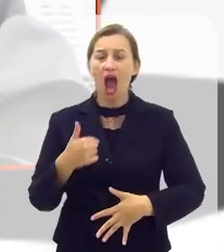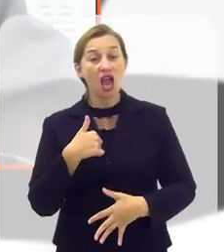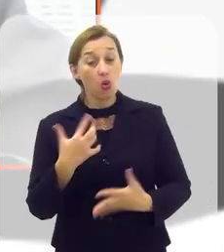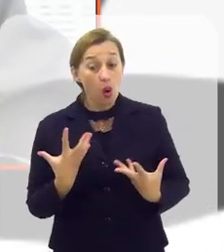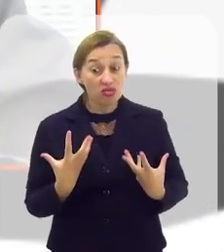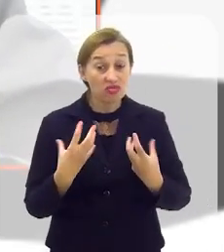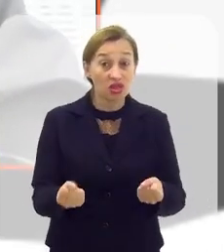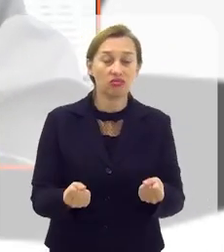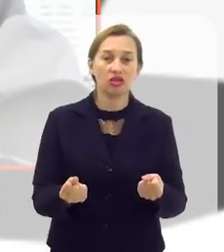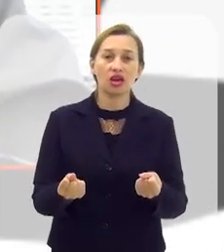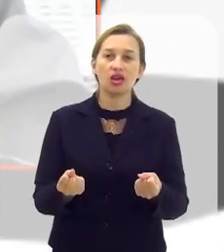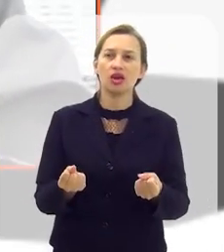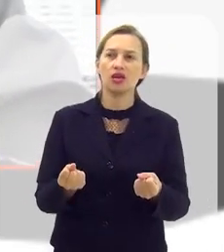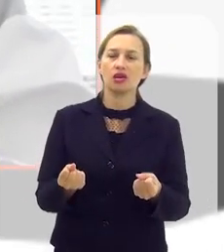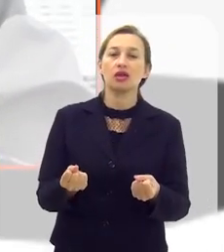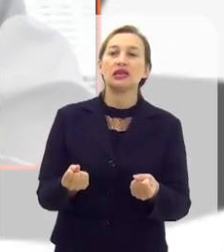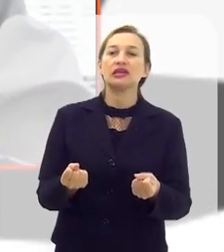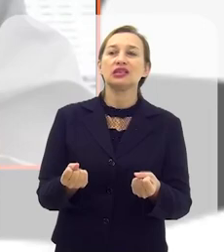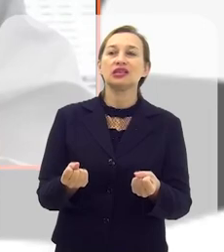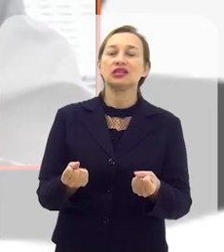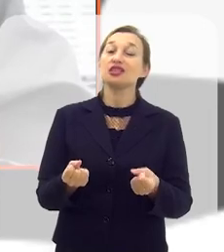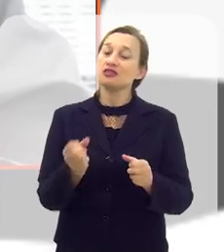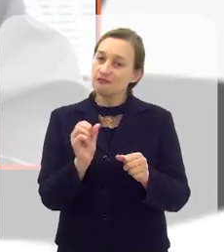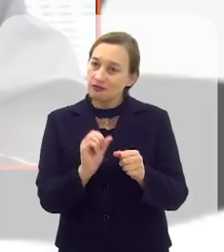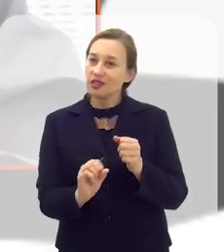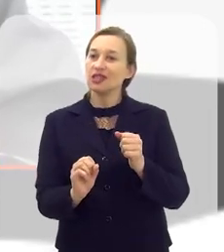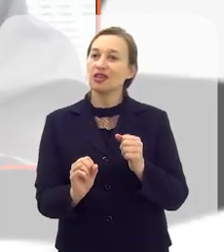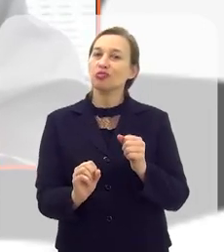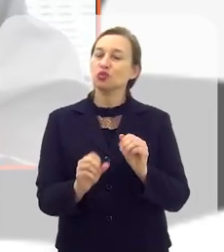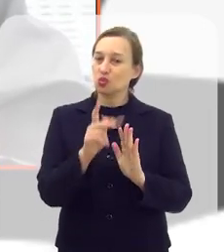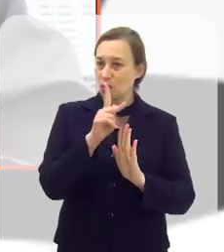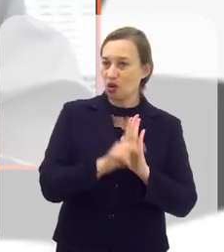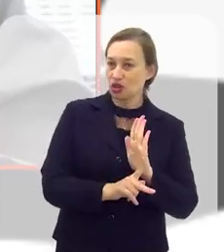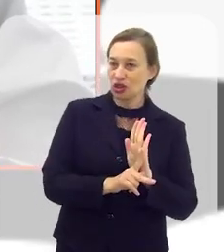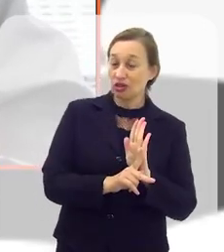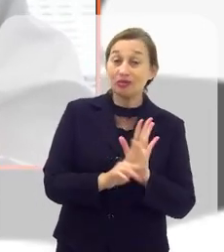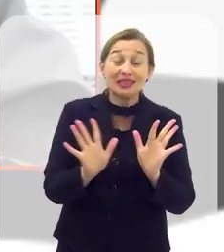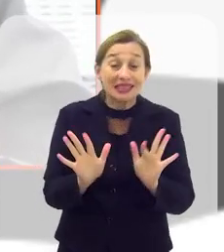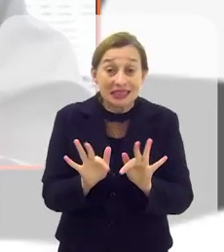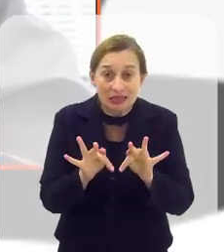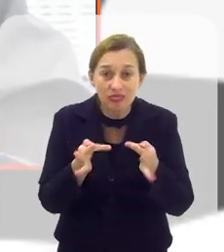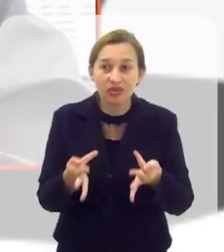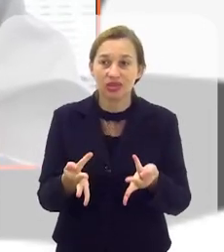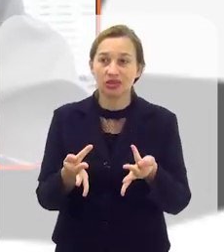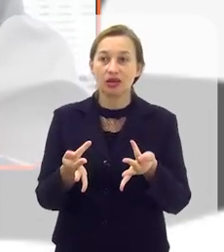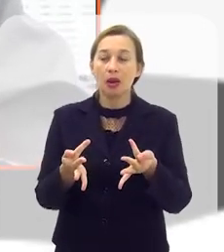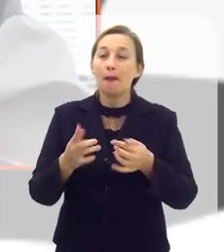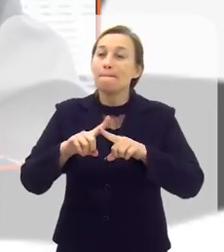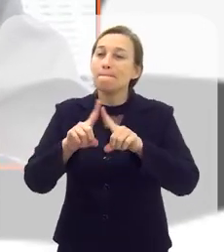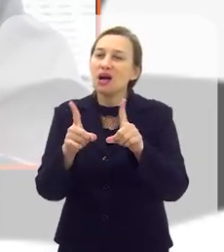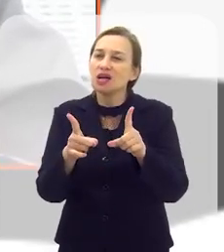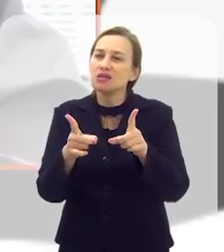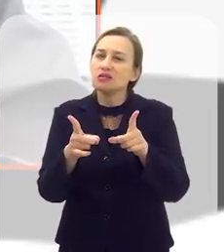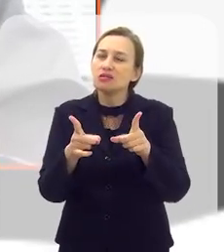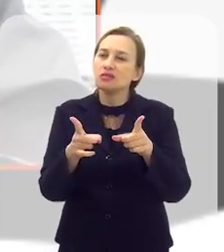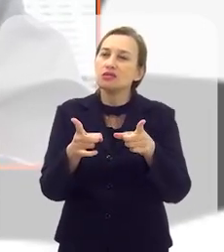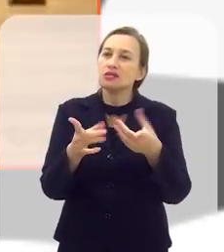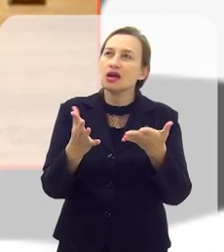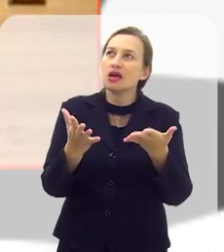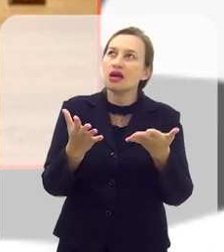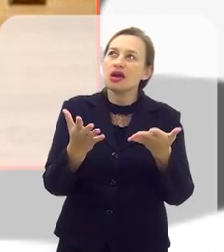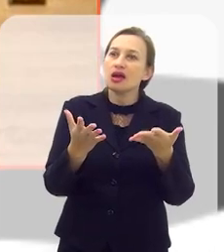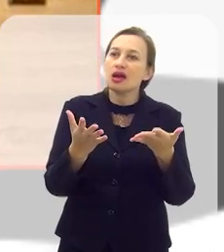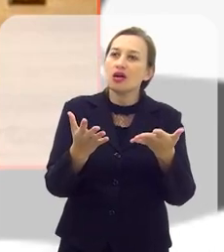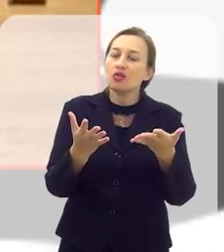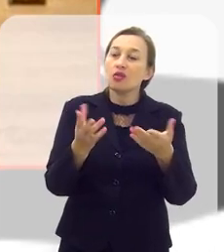Então, eu falei, abracei a causa e fizemos um projeto simples, mas que